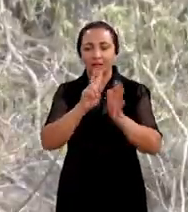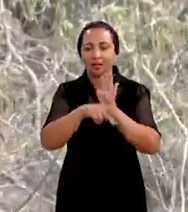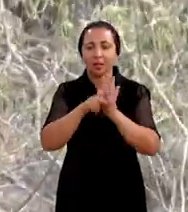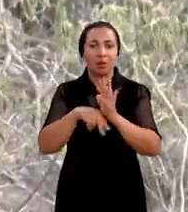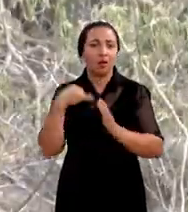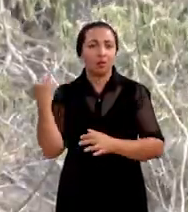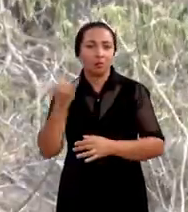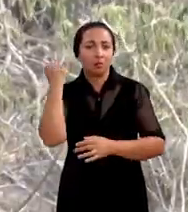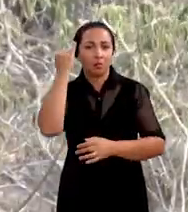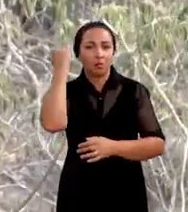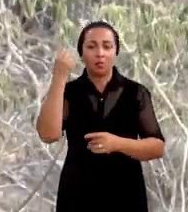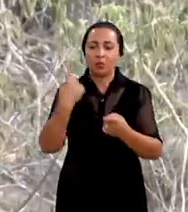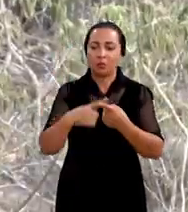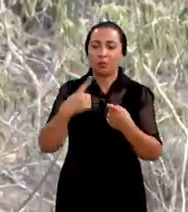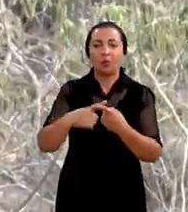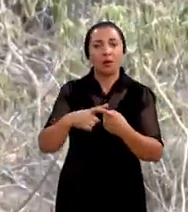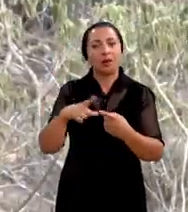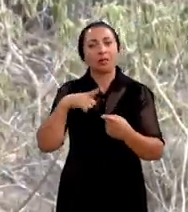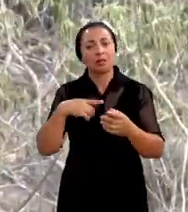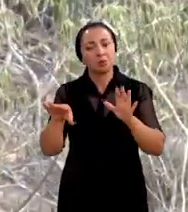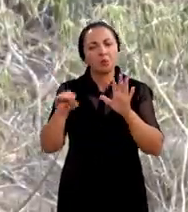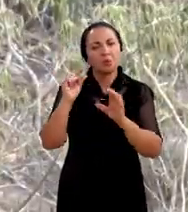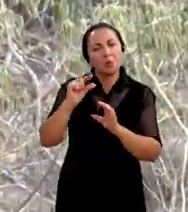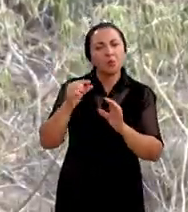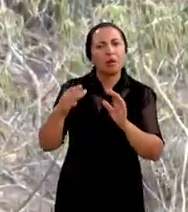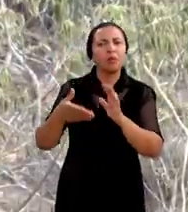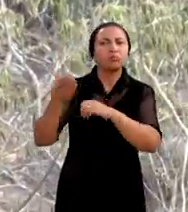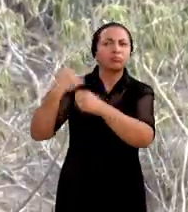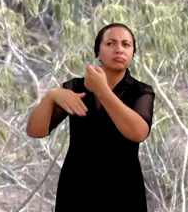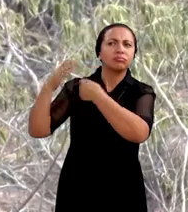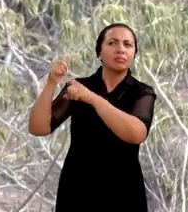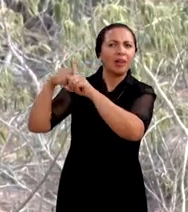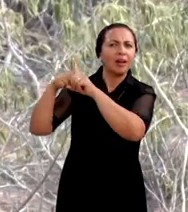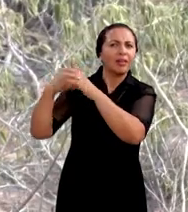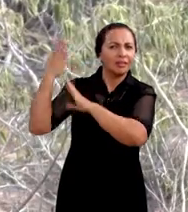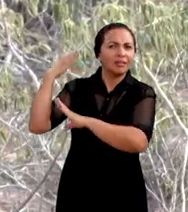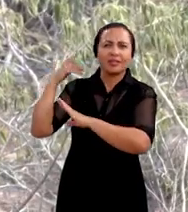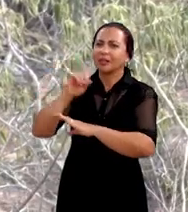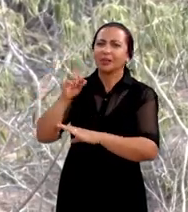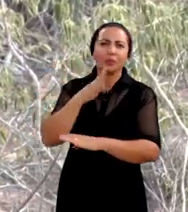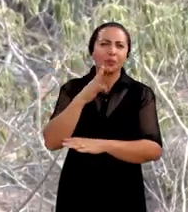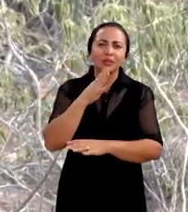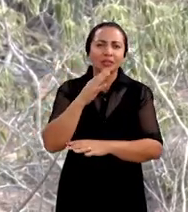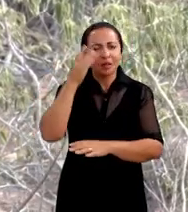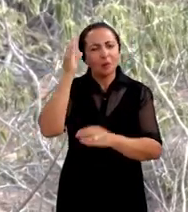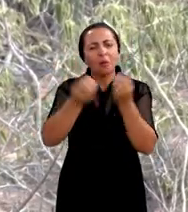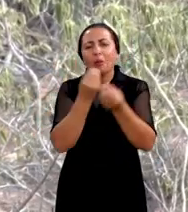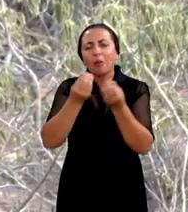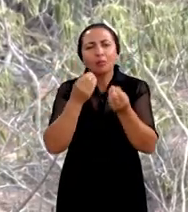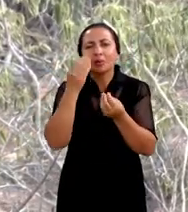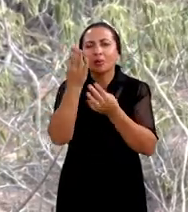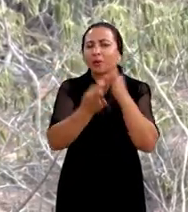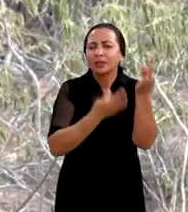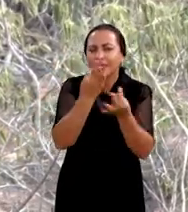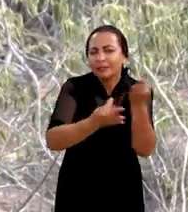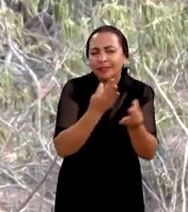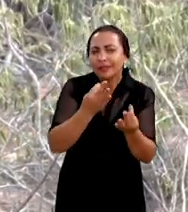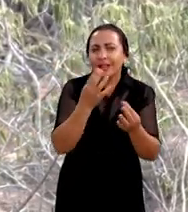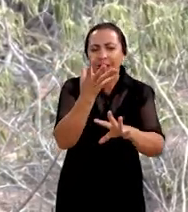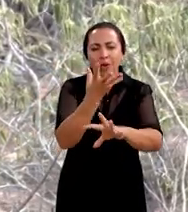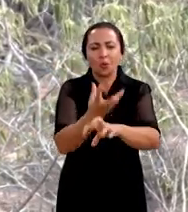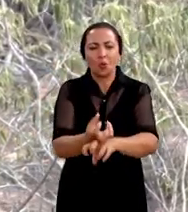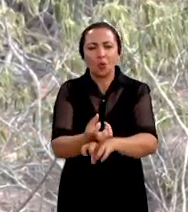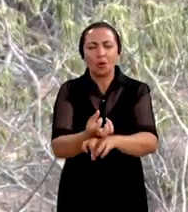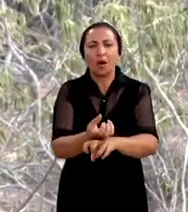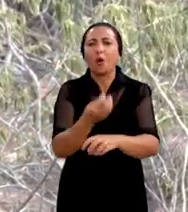Esse projeto é muito importante porque há pouco tempo eu não sabia, eu não conhecia como preservar, como fazer preservação da caatinga.